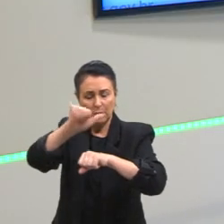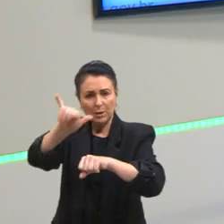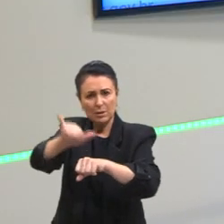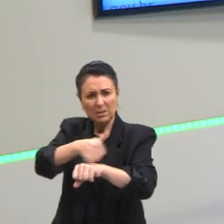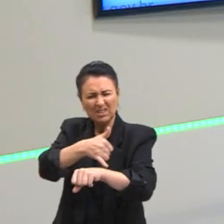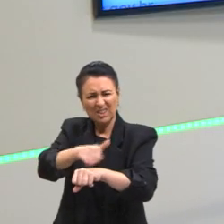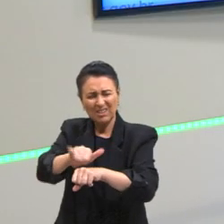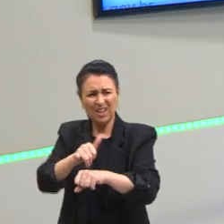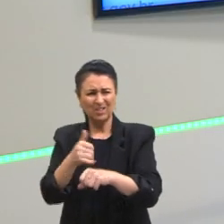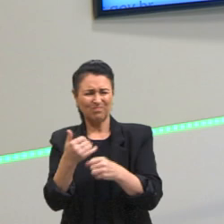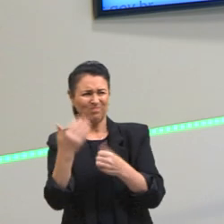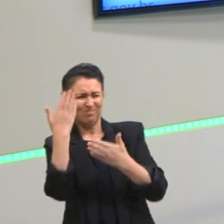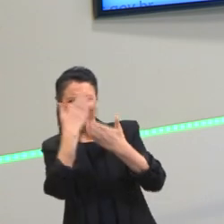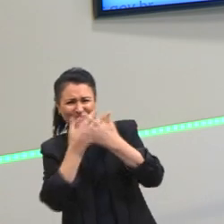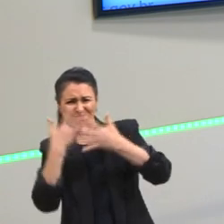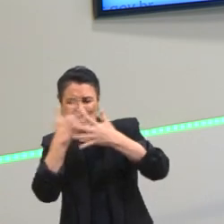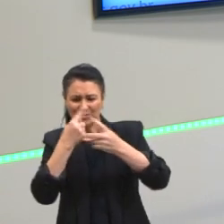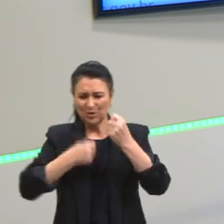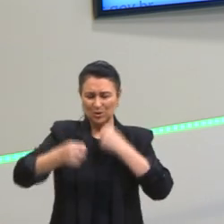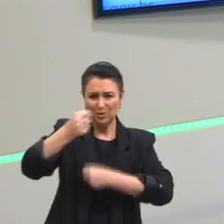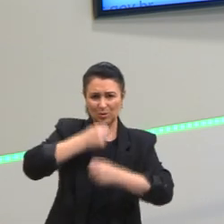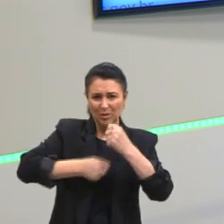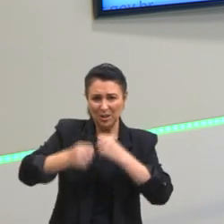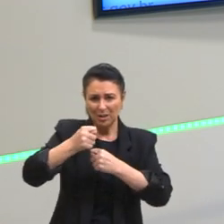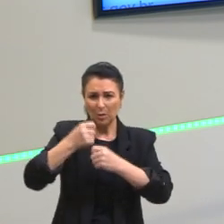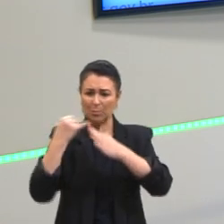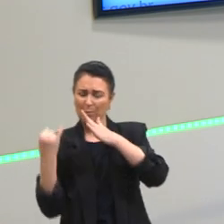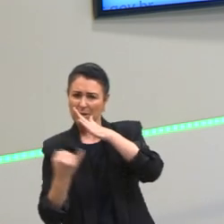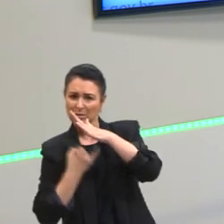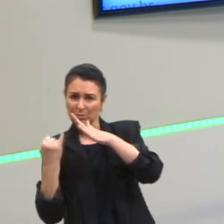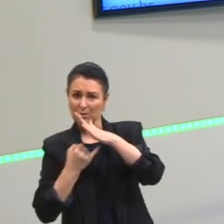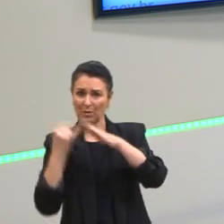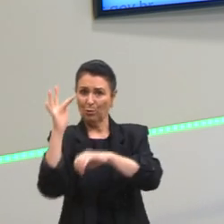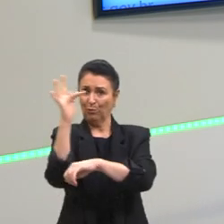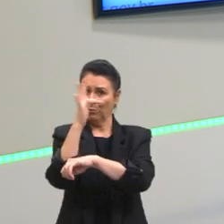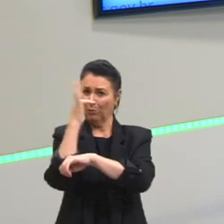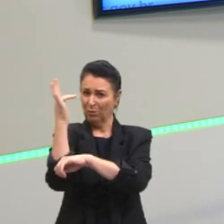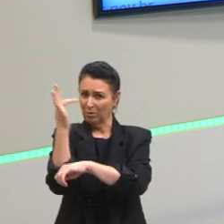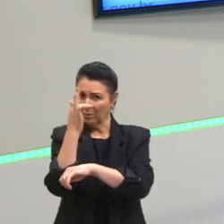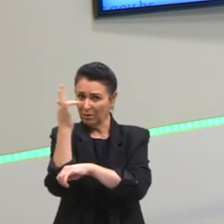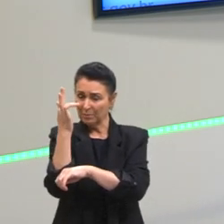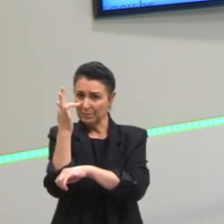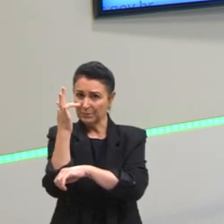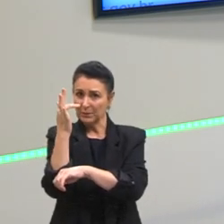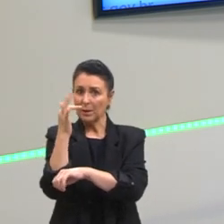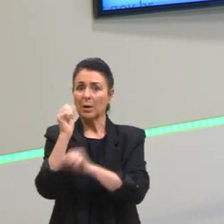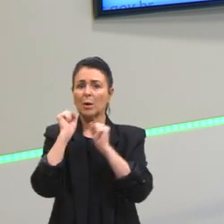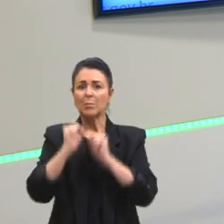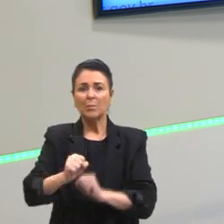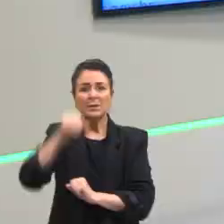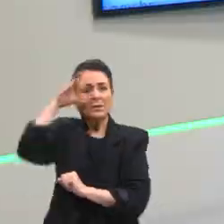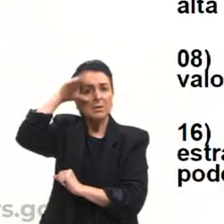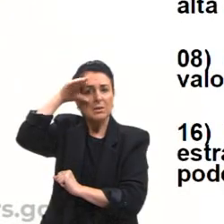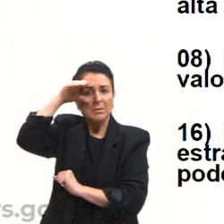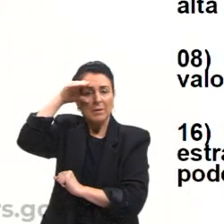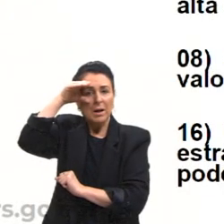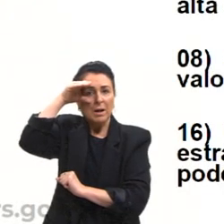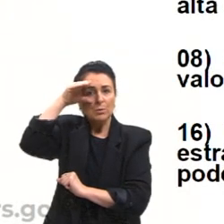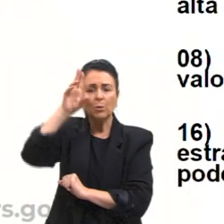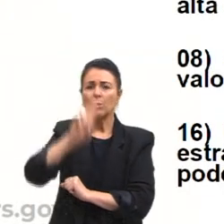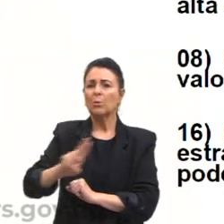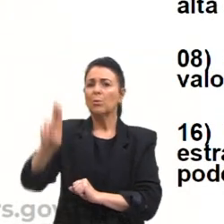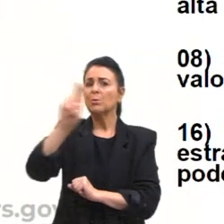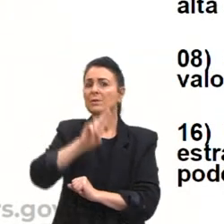difusas de controle para a sua institucionalização formal, o que pode ser observado pelo incremento do